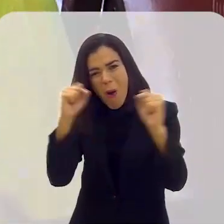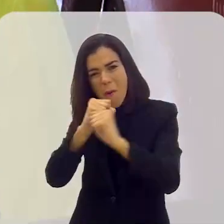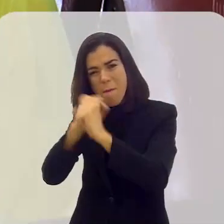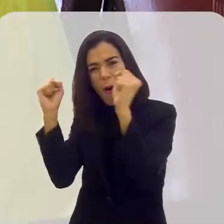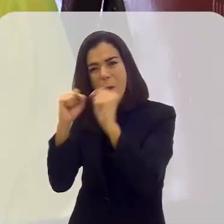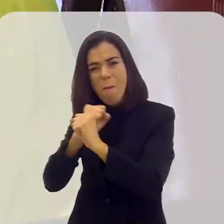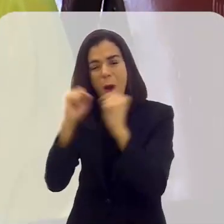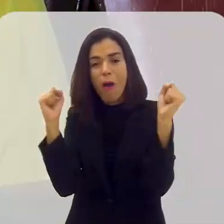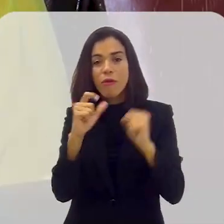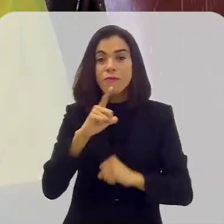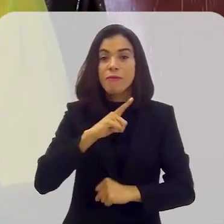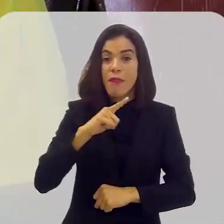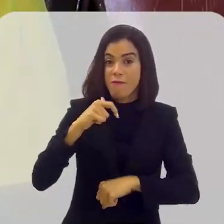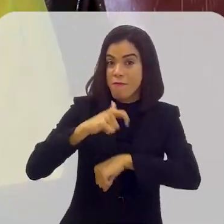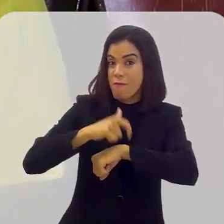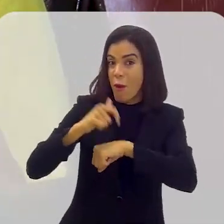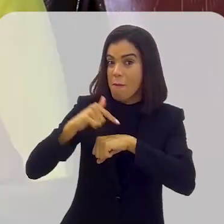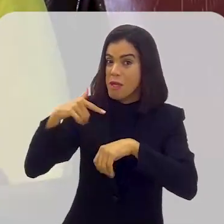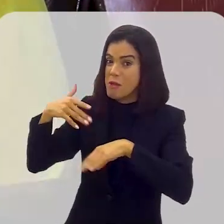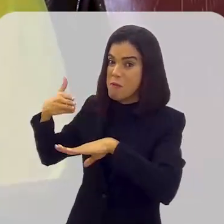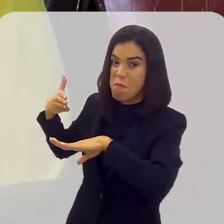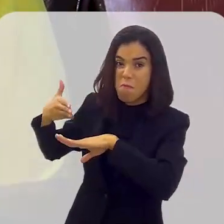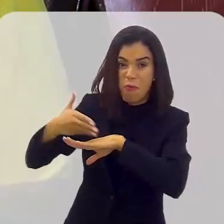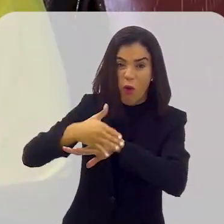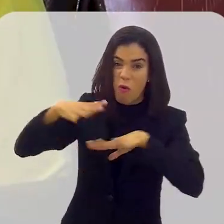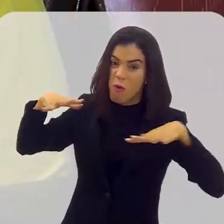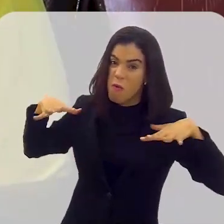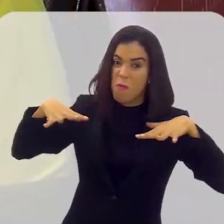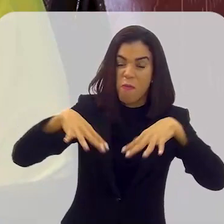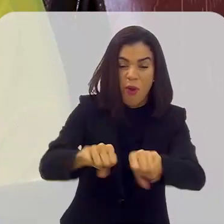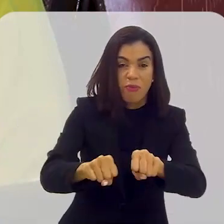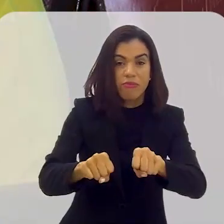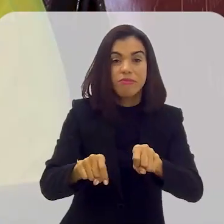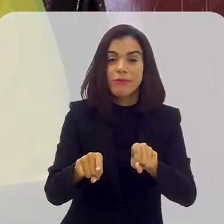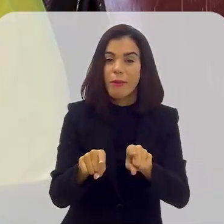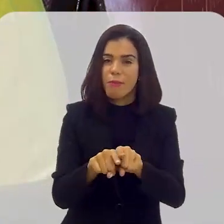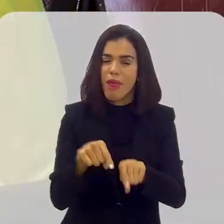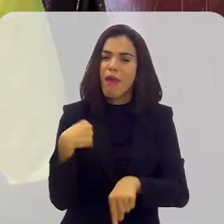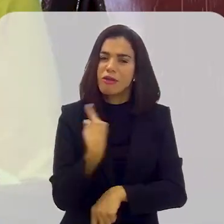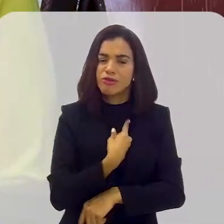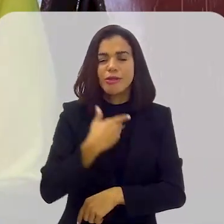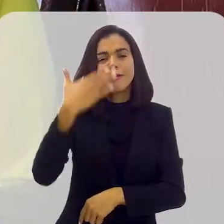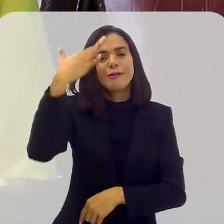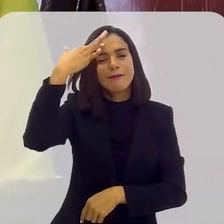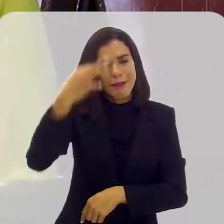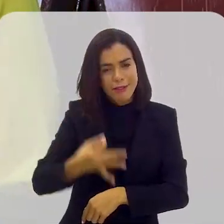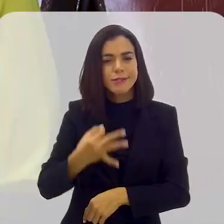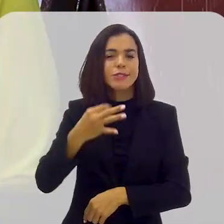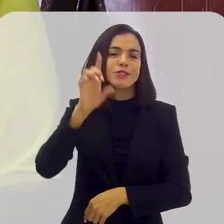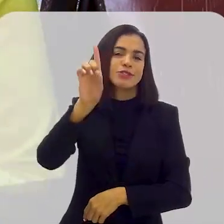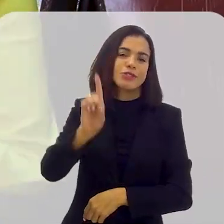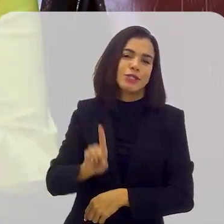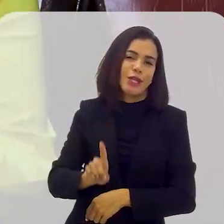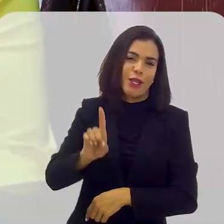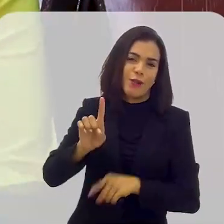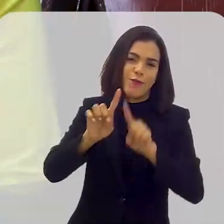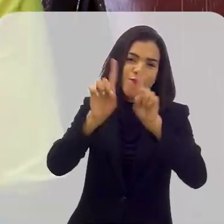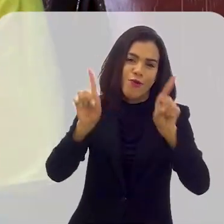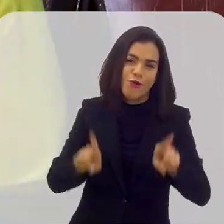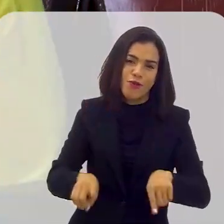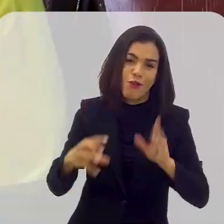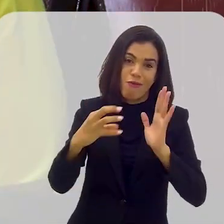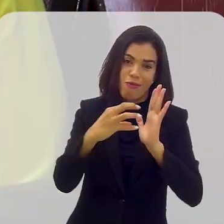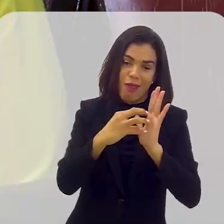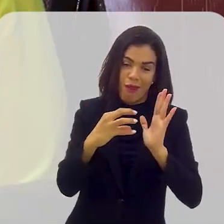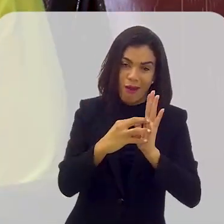explodindo, nós tivemos momentos de invasão dessa casa, nós entendíamos bem os direitos